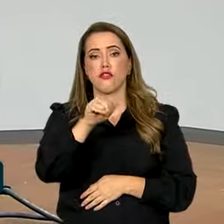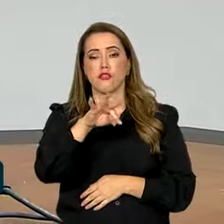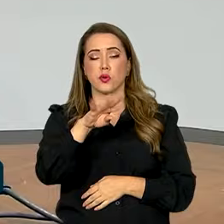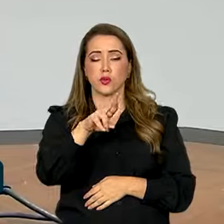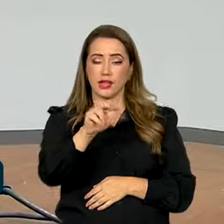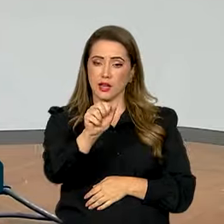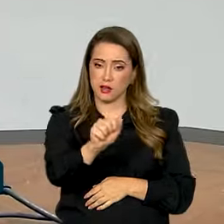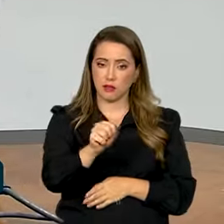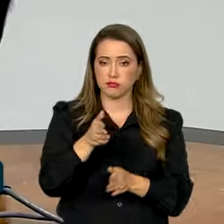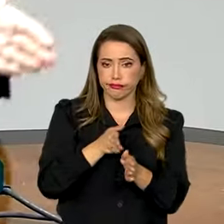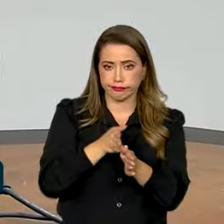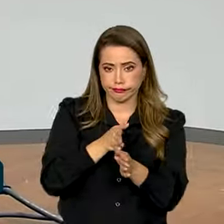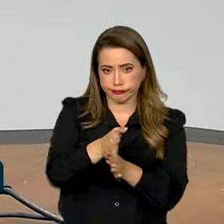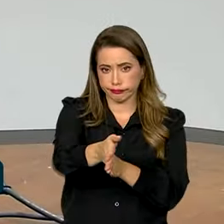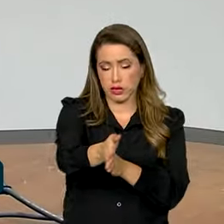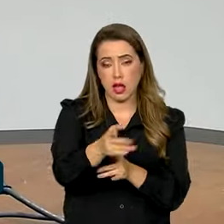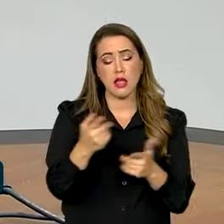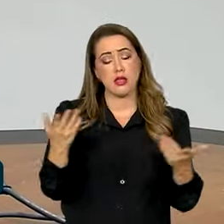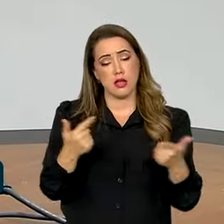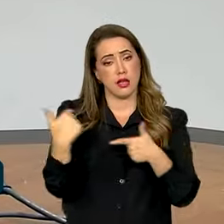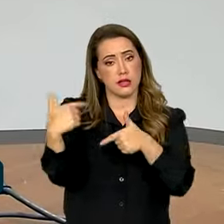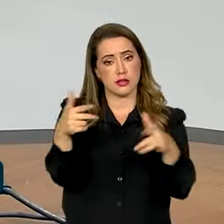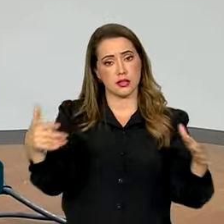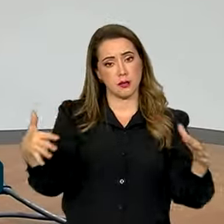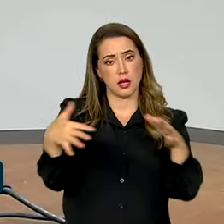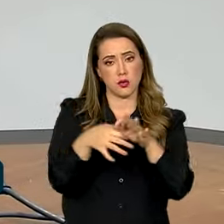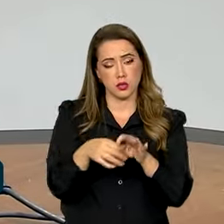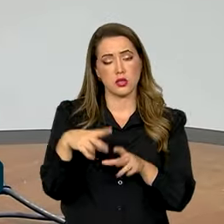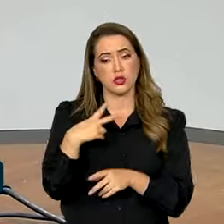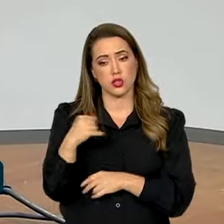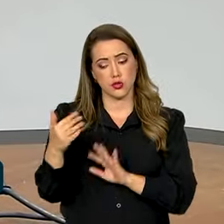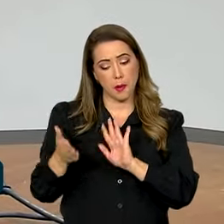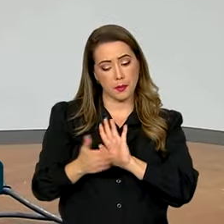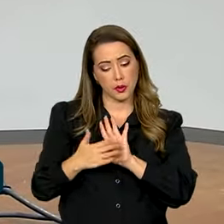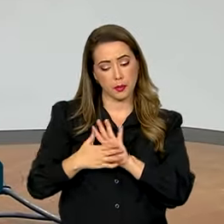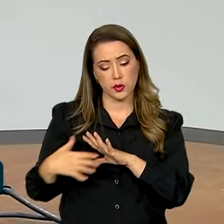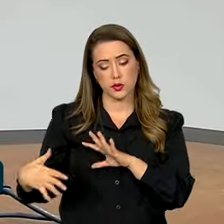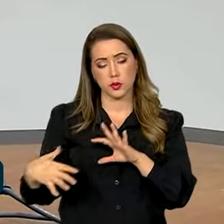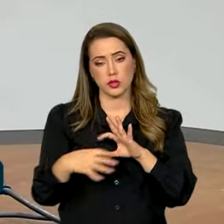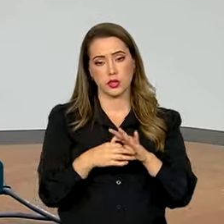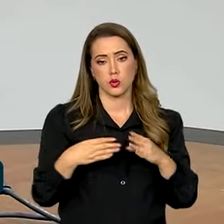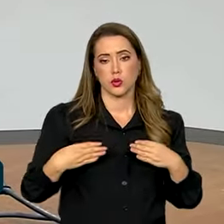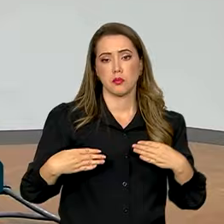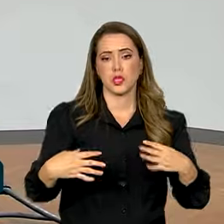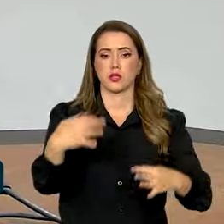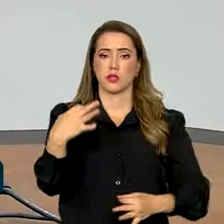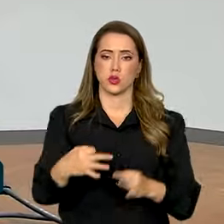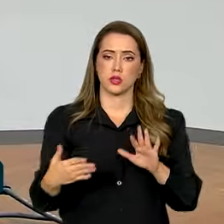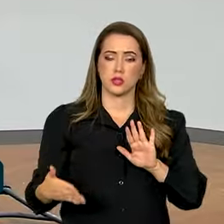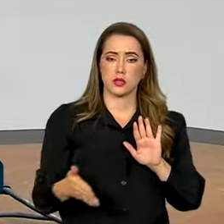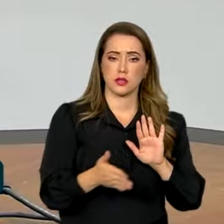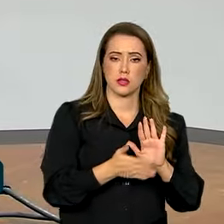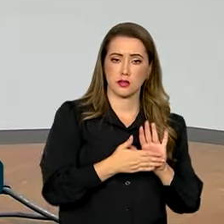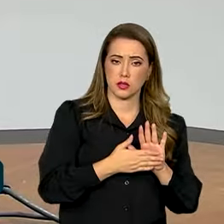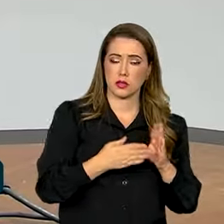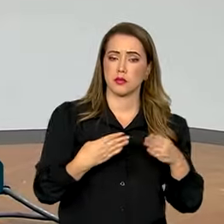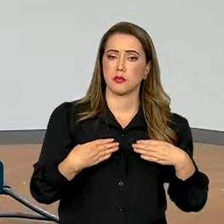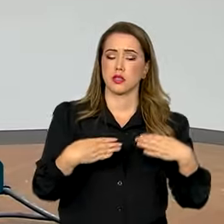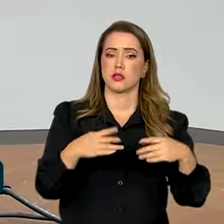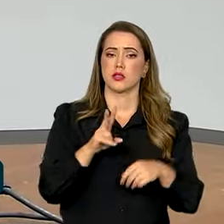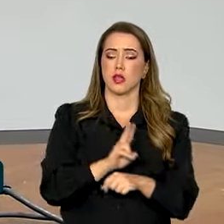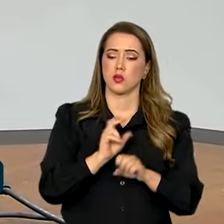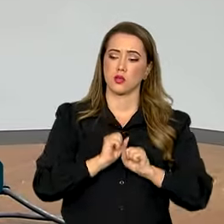integrado, nós vamos definir a proposta conjunta do Ministério da Justiça com o Ministério da Defesa e, ainda, amanhã,